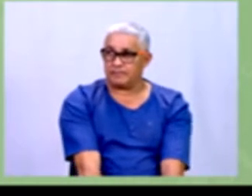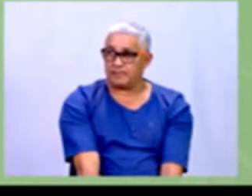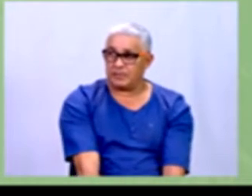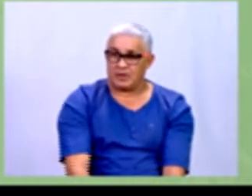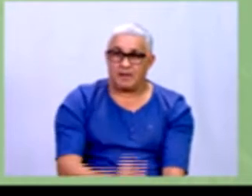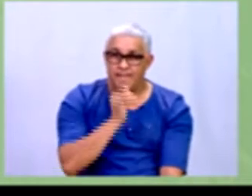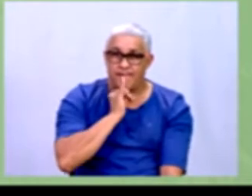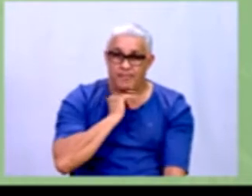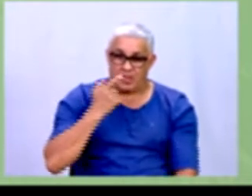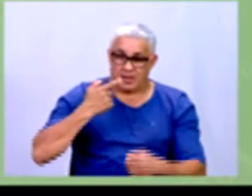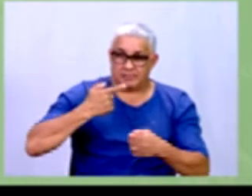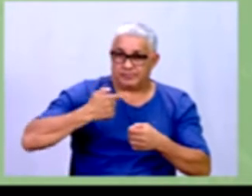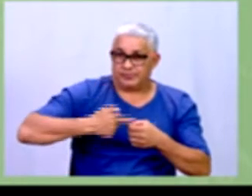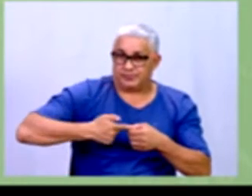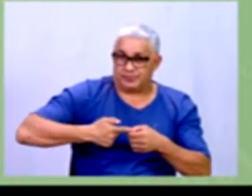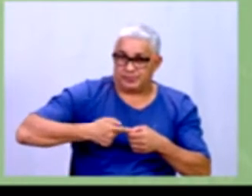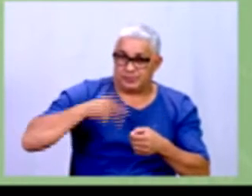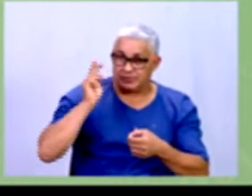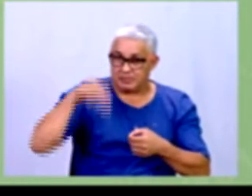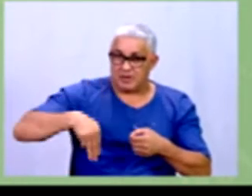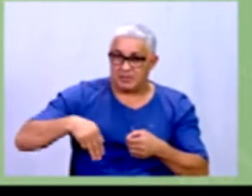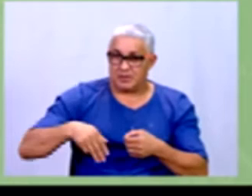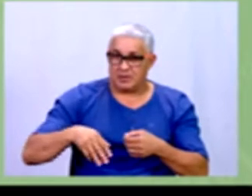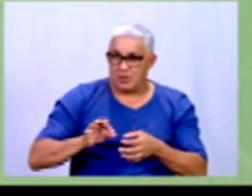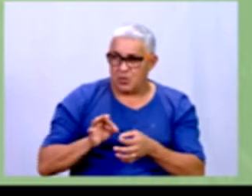Consumo de combustível por quilômetro. Então,